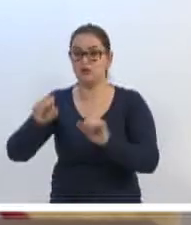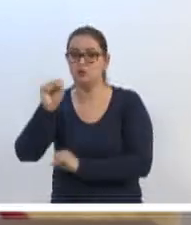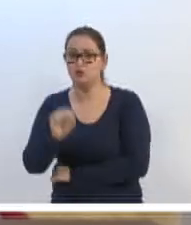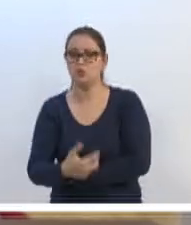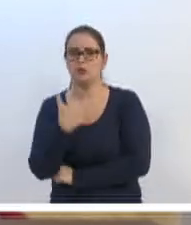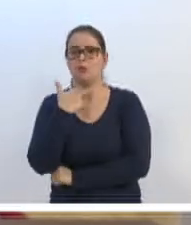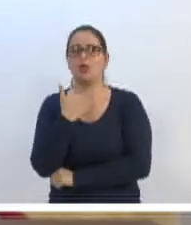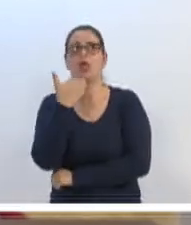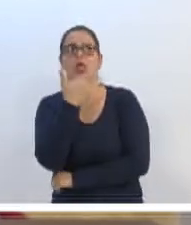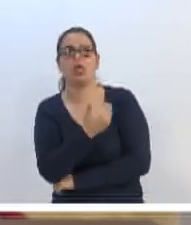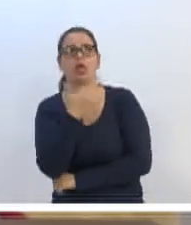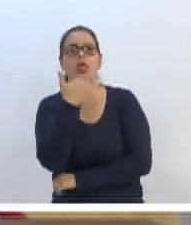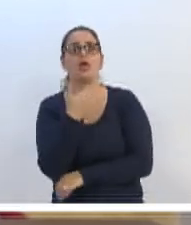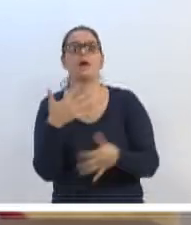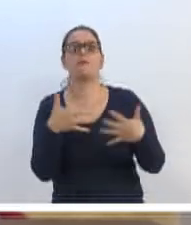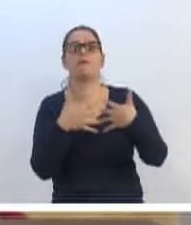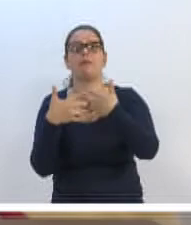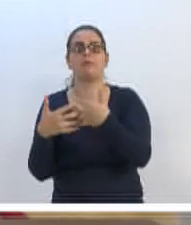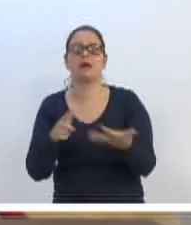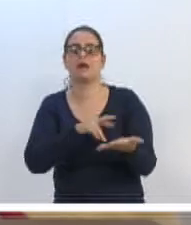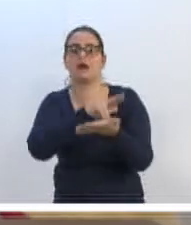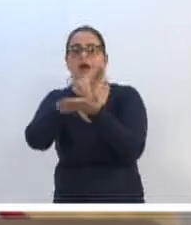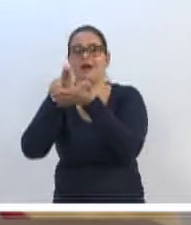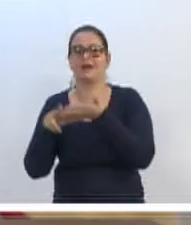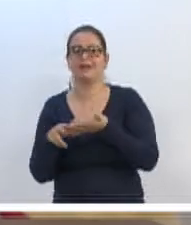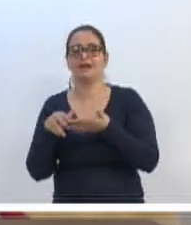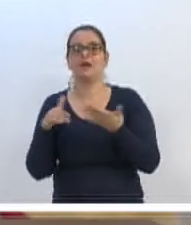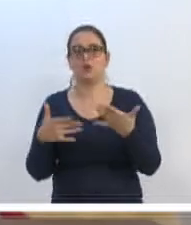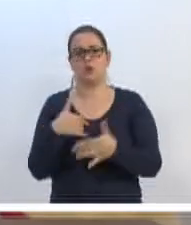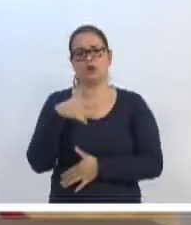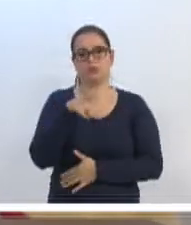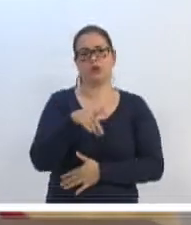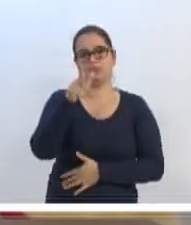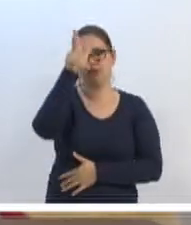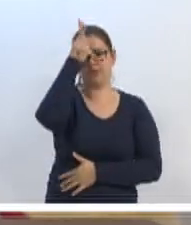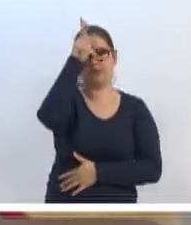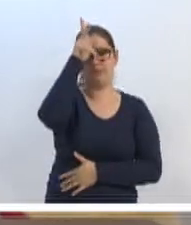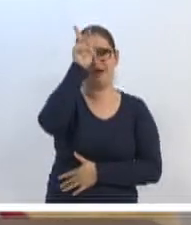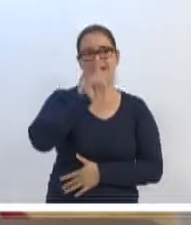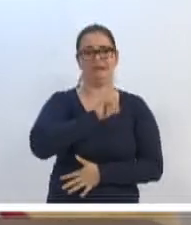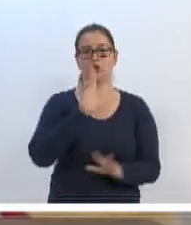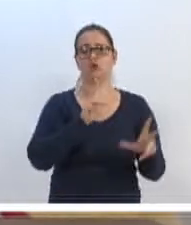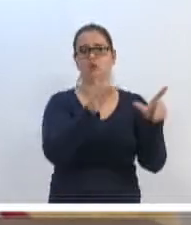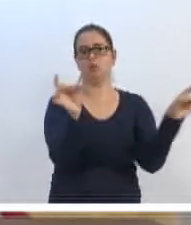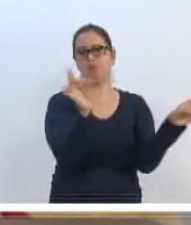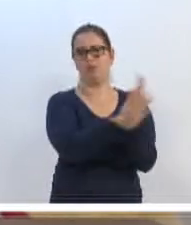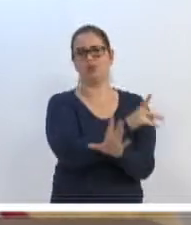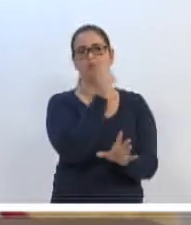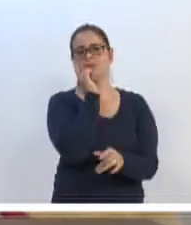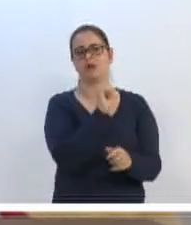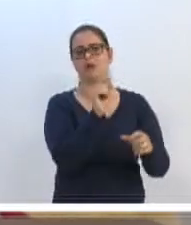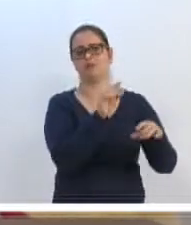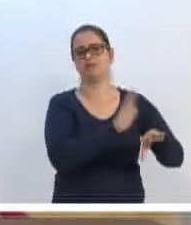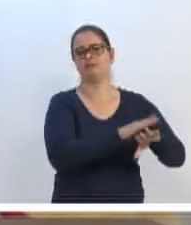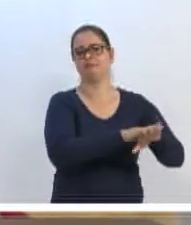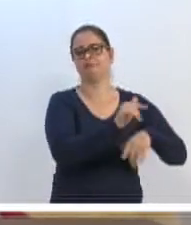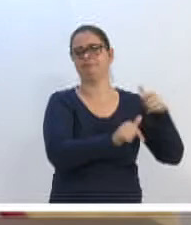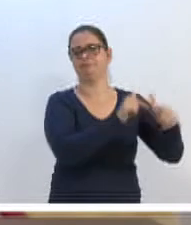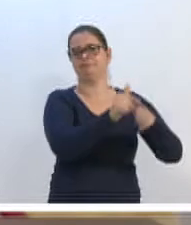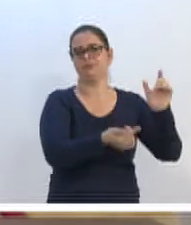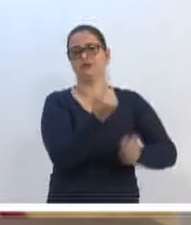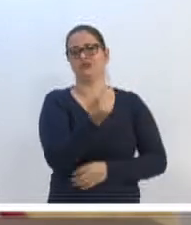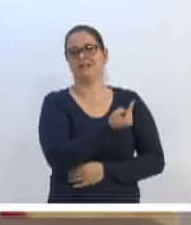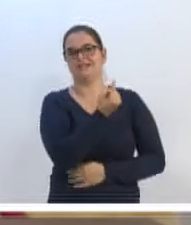mais ficar mendigando o maquinário, enquanto a Intendência da Vila Topava tem todos os maquinários e ela consegue executar por conta própria.